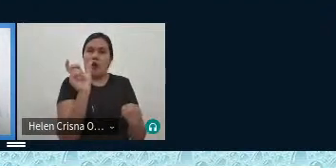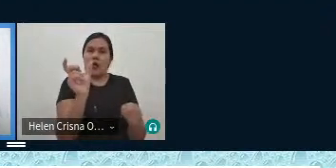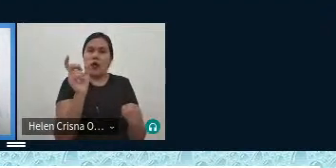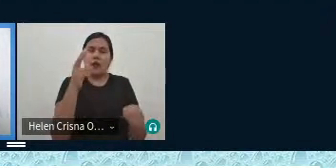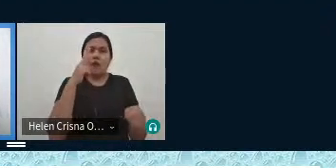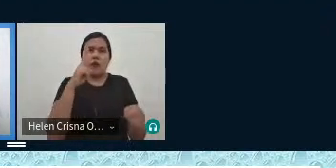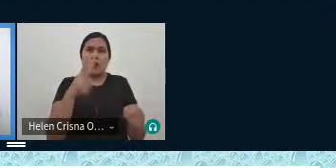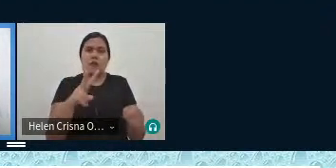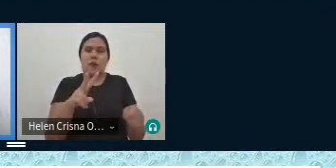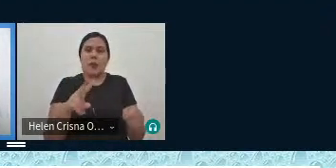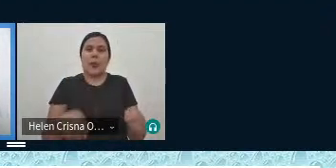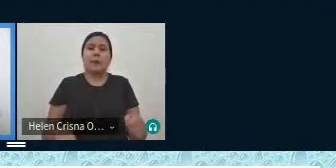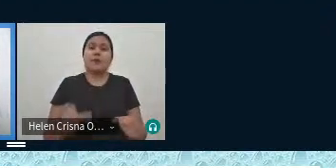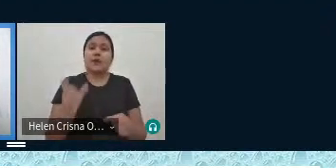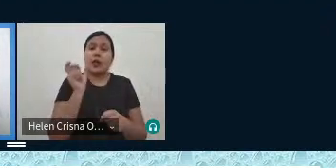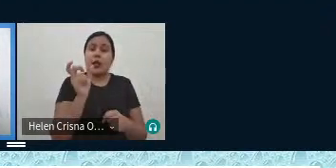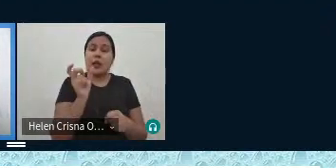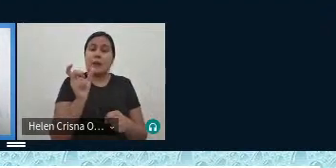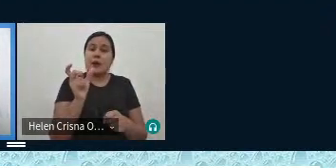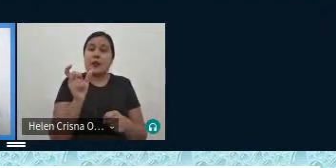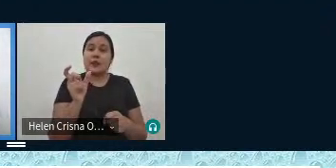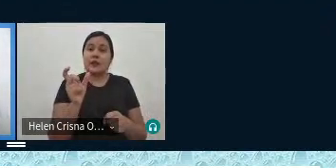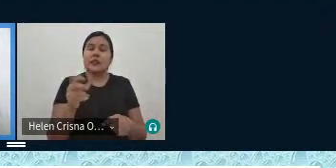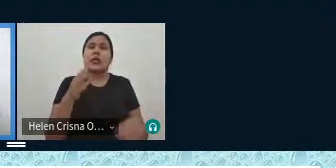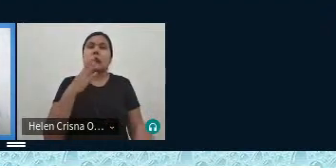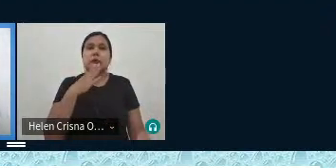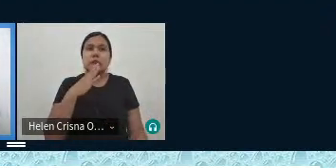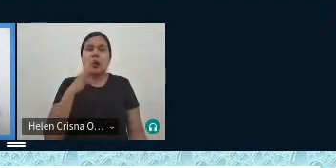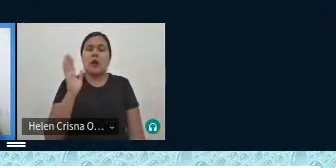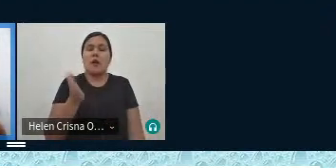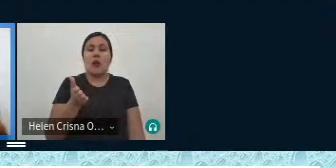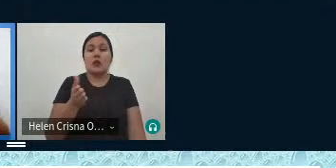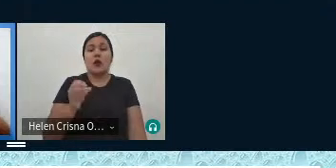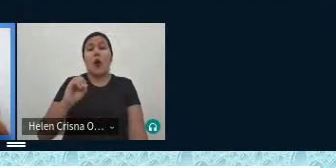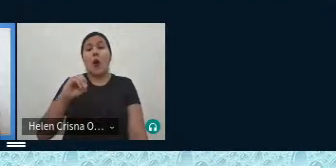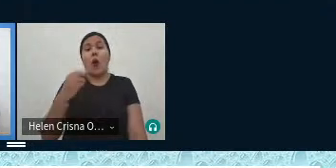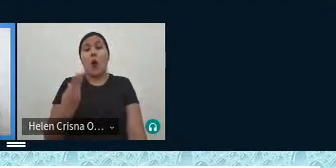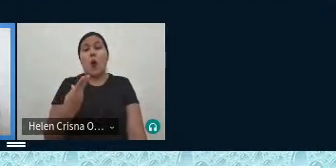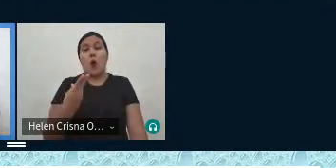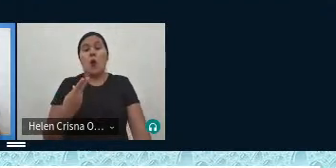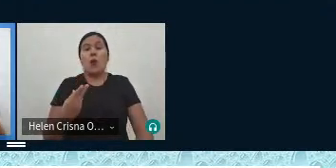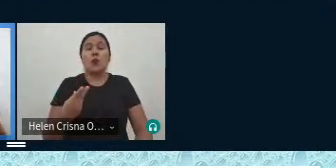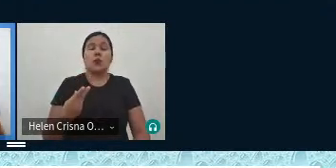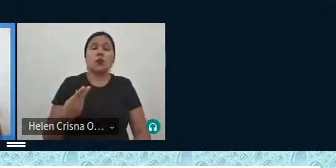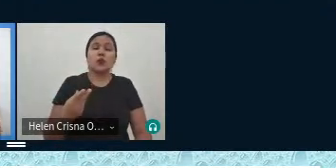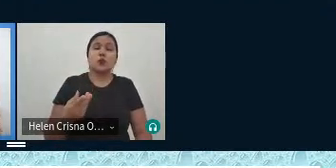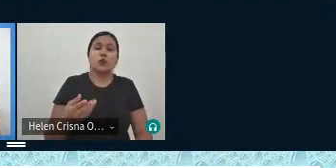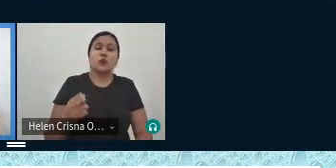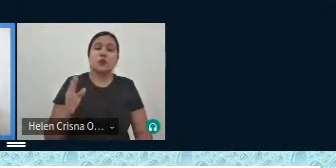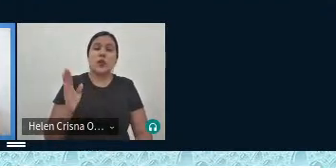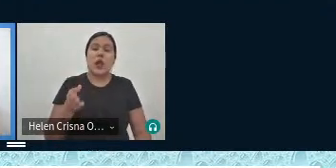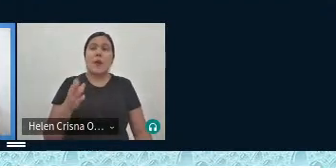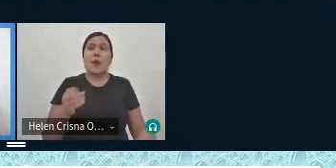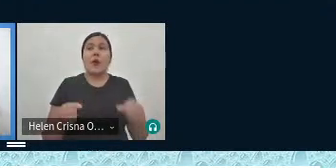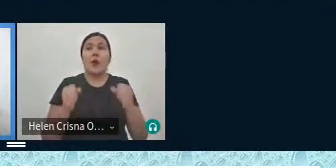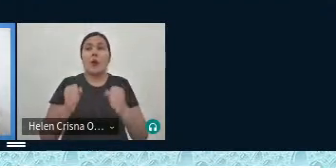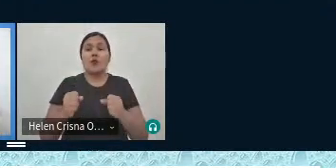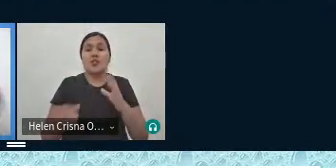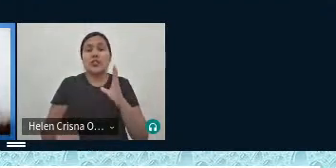ver novamente se aquela palavra ela já conhece se não conhece ela pode se ela já conhece ela pode criar